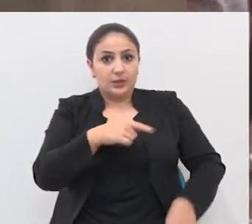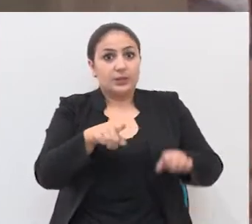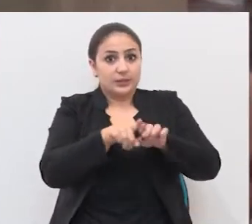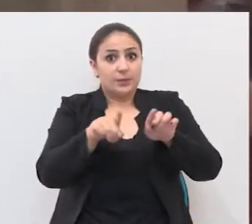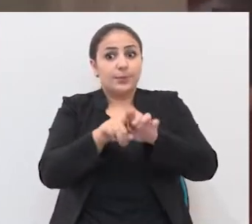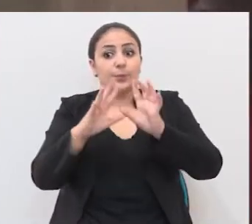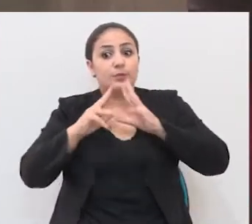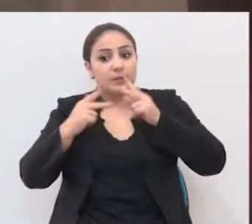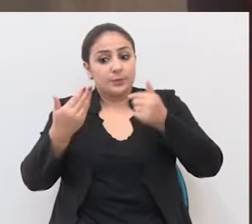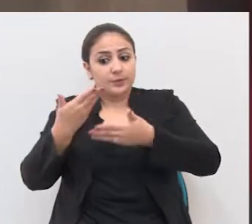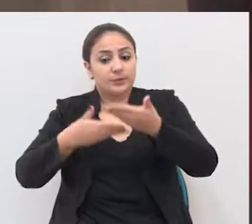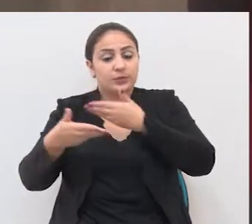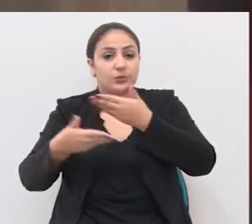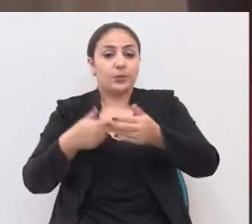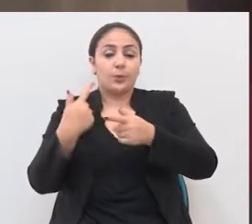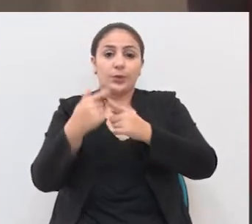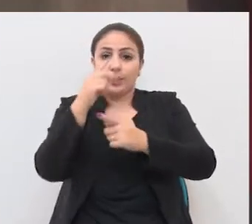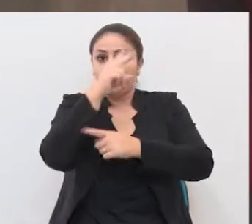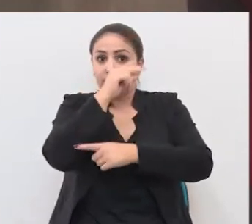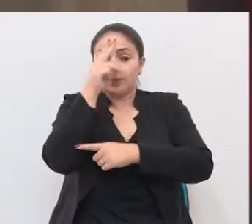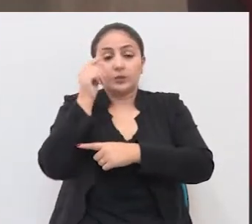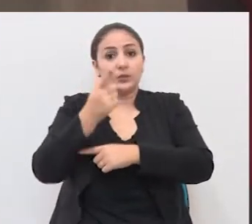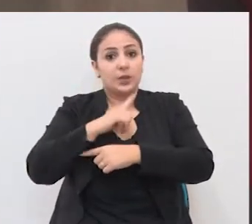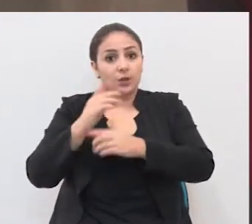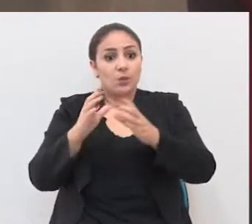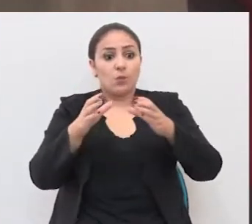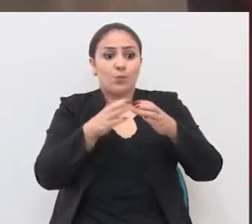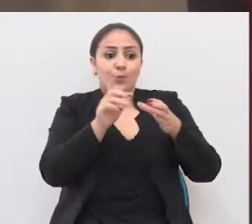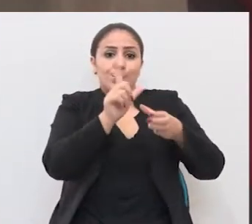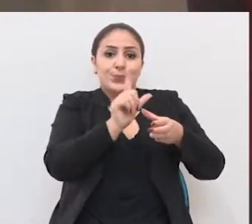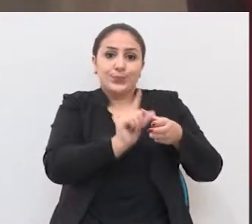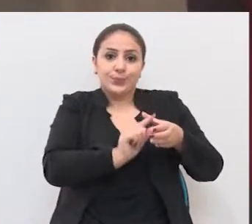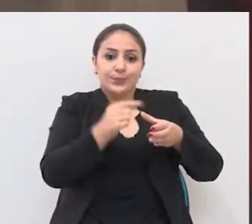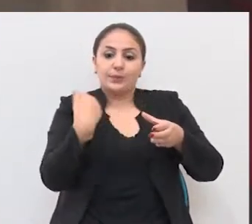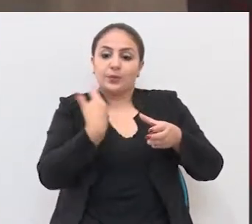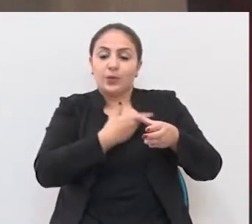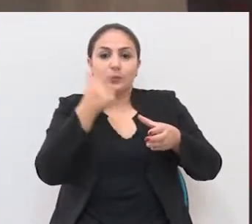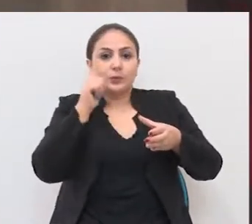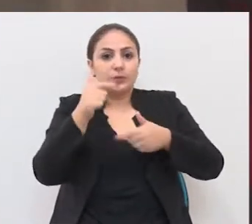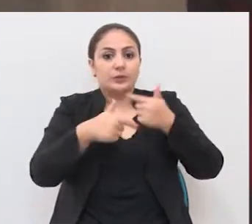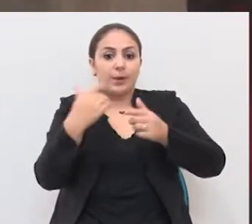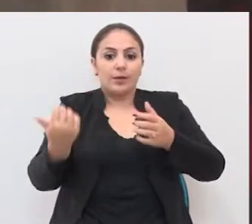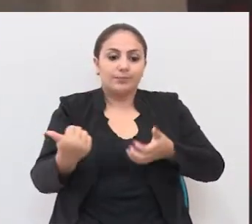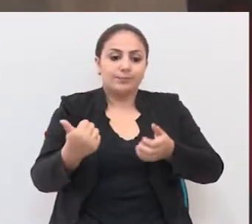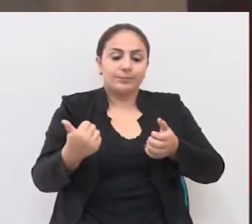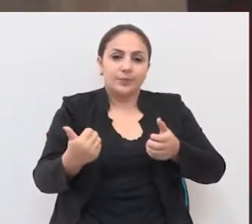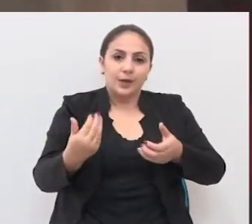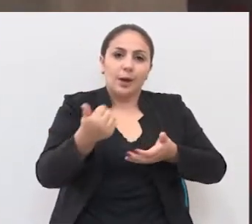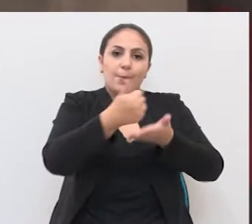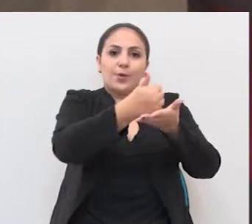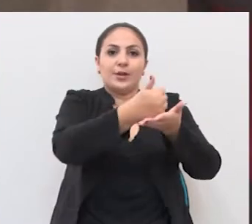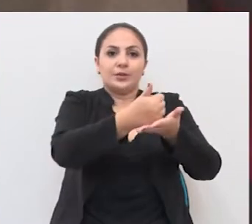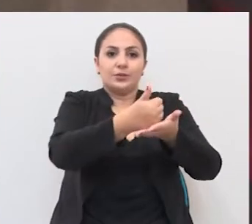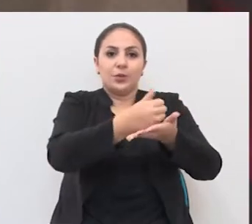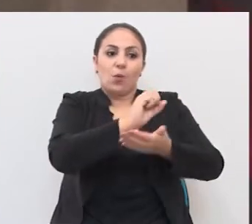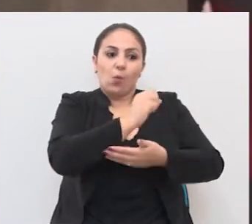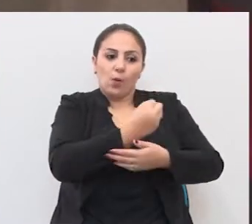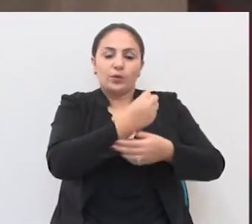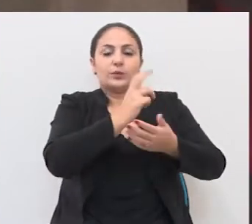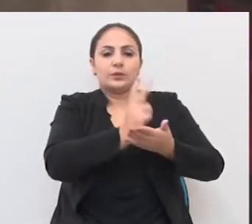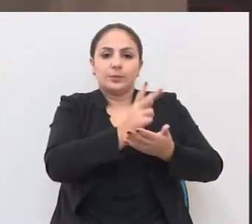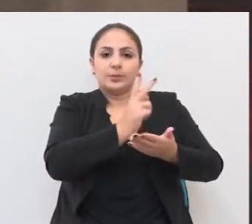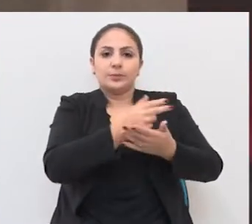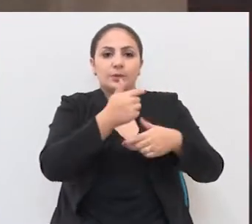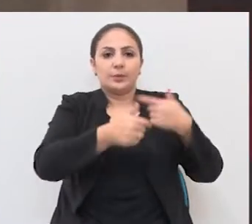para esses animais de forma mais extensiva. Uma vez que a Prefeitura conta com uma equipe bem reduzida, nós conseguimos trabalhar com oito residentes em cada dia em